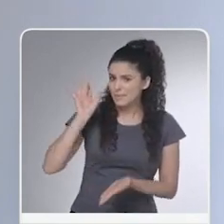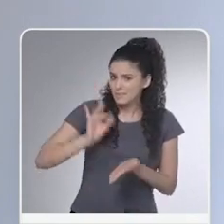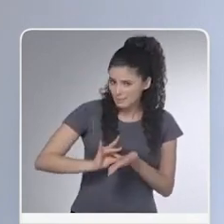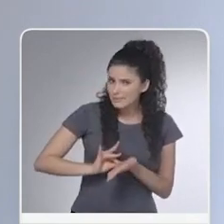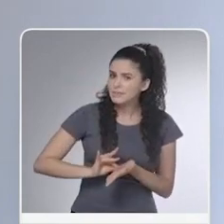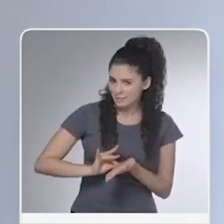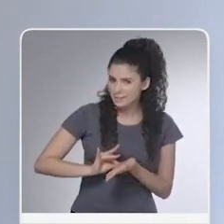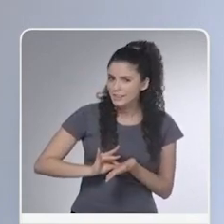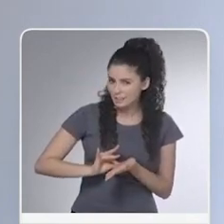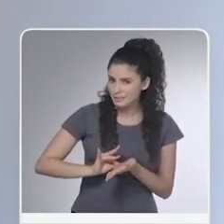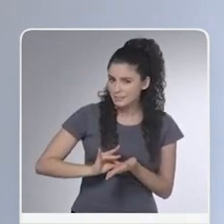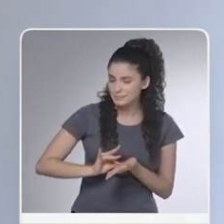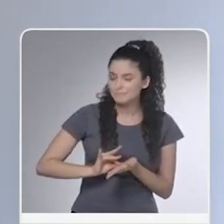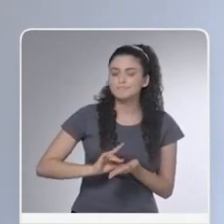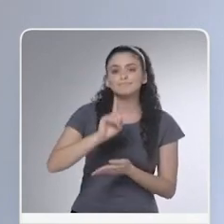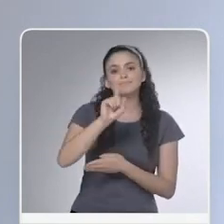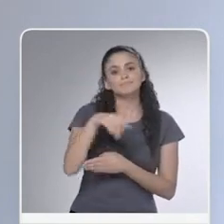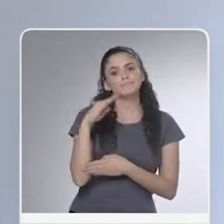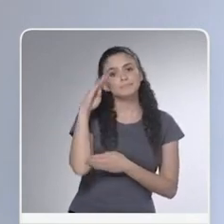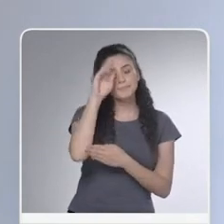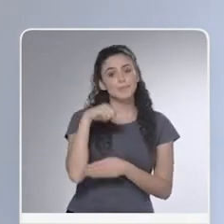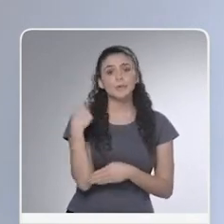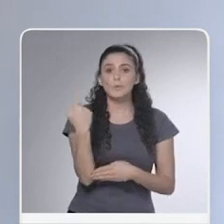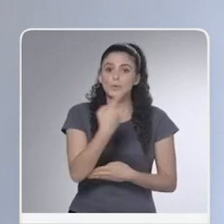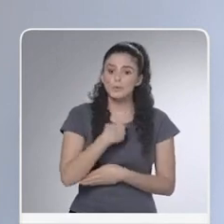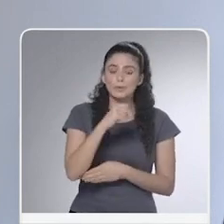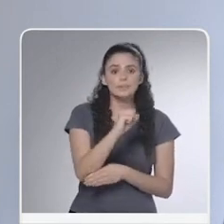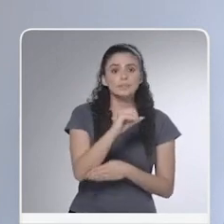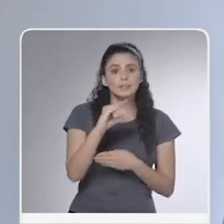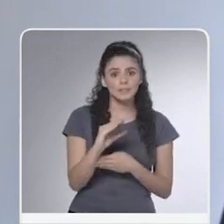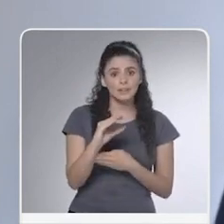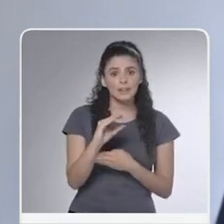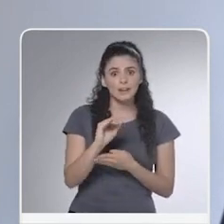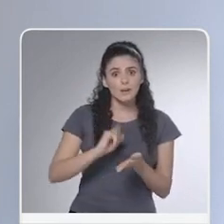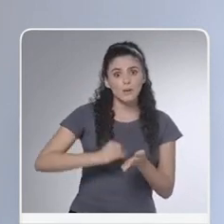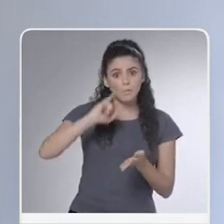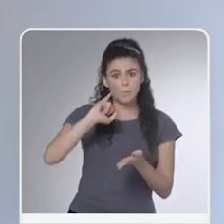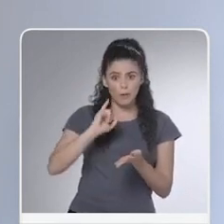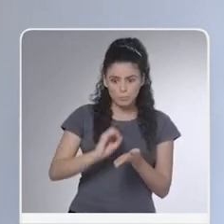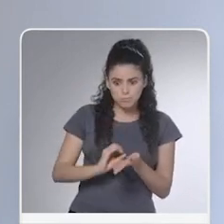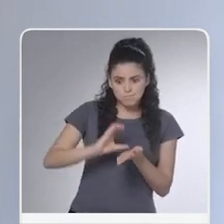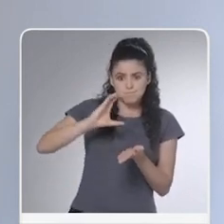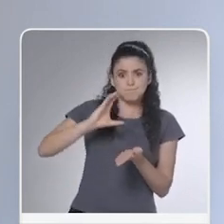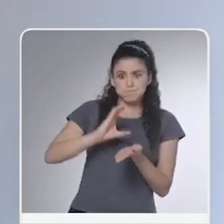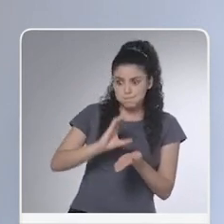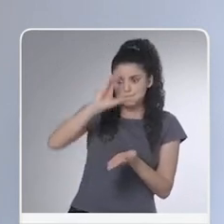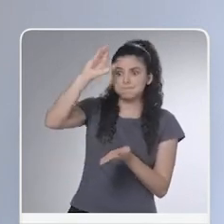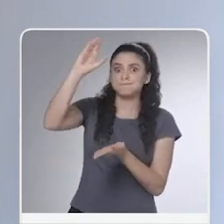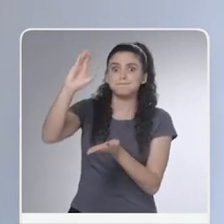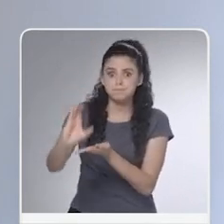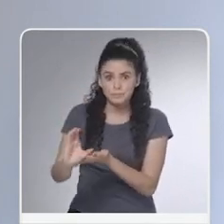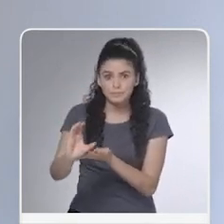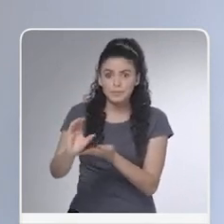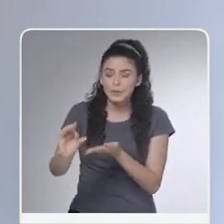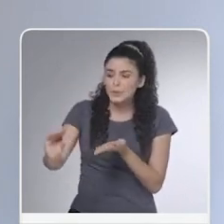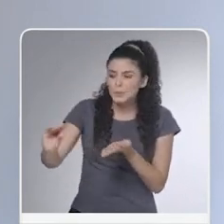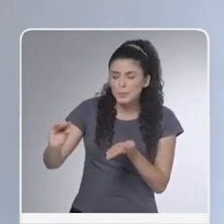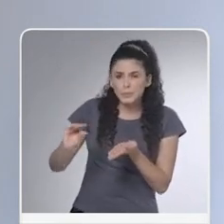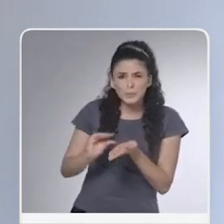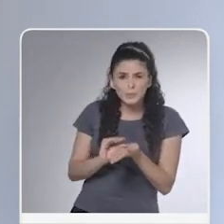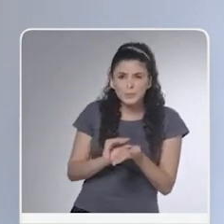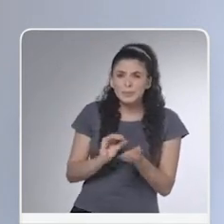essa pessoa é sua amiga? É isso que o Bolsonaro está fazendo com Santa Catarina. Mesmo pagando muitos